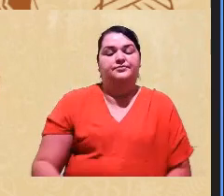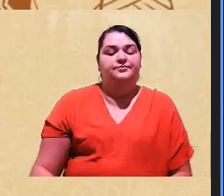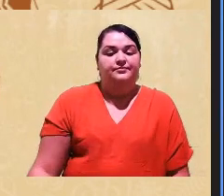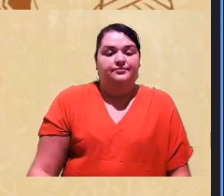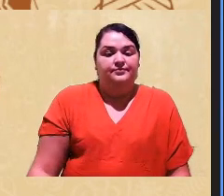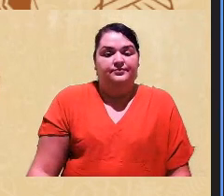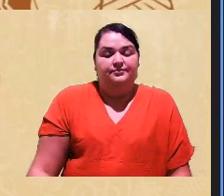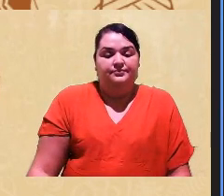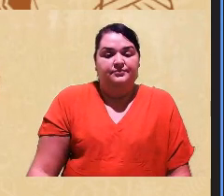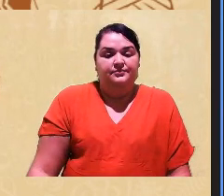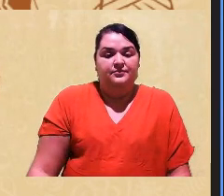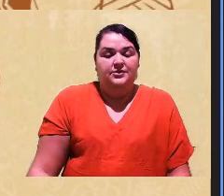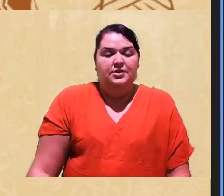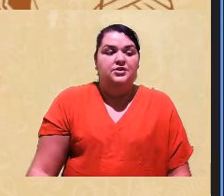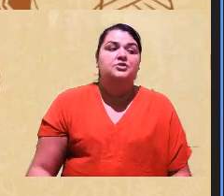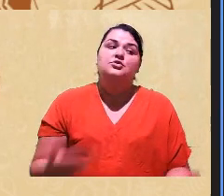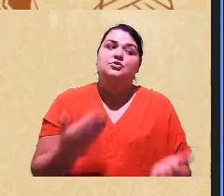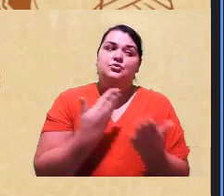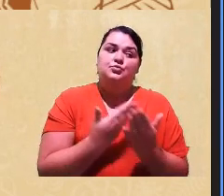Estudos